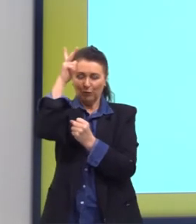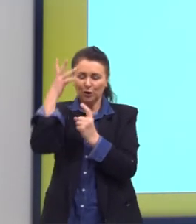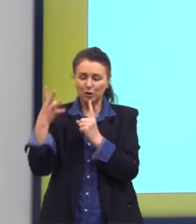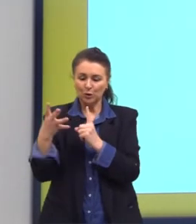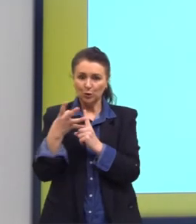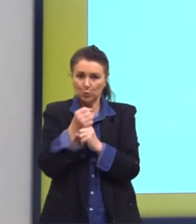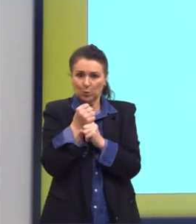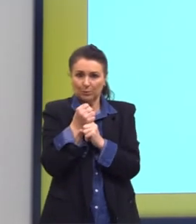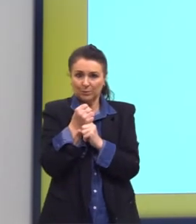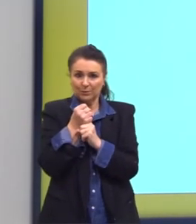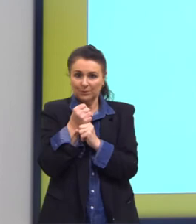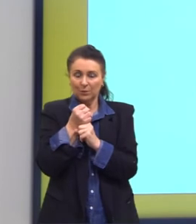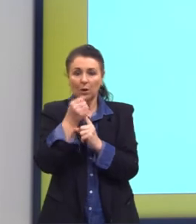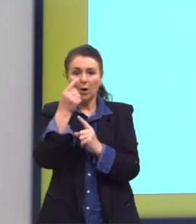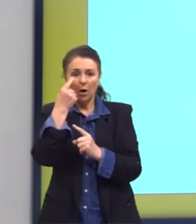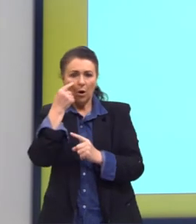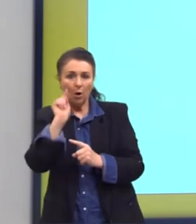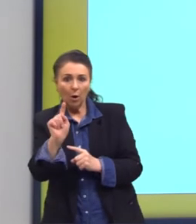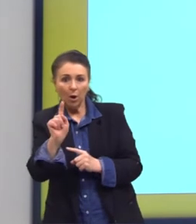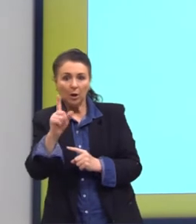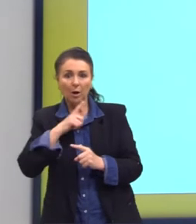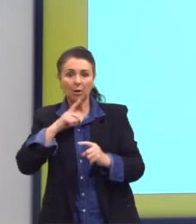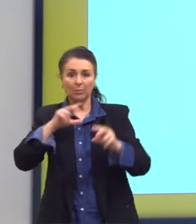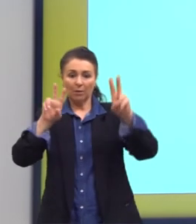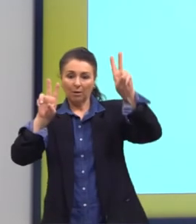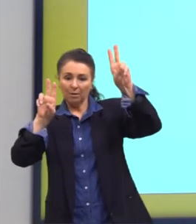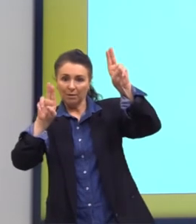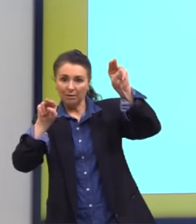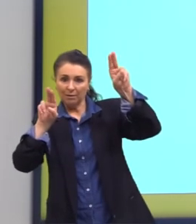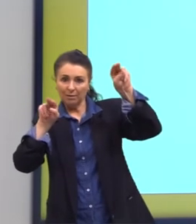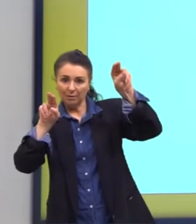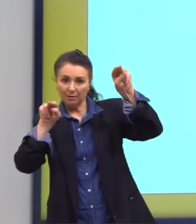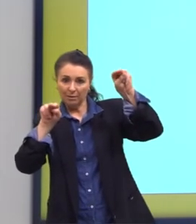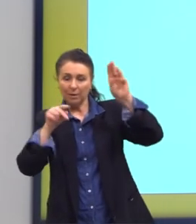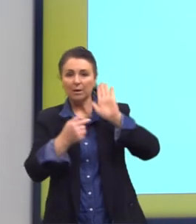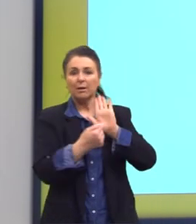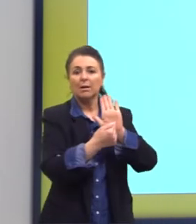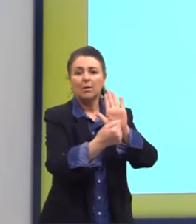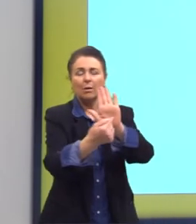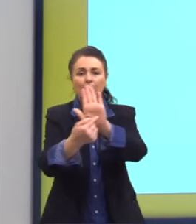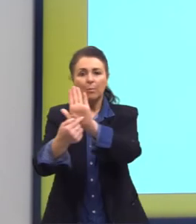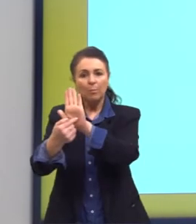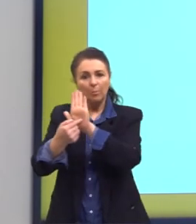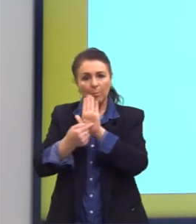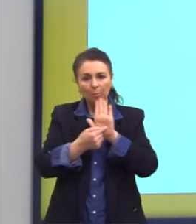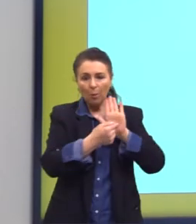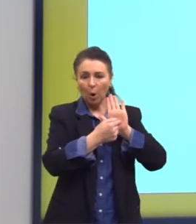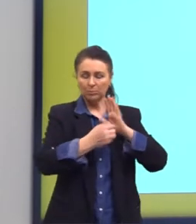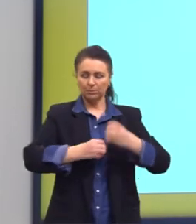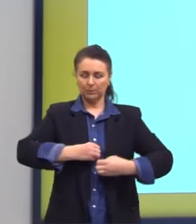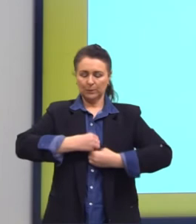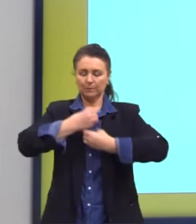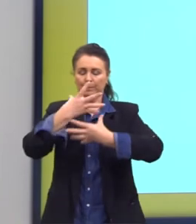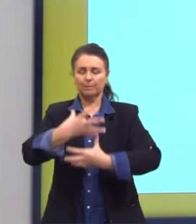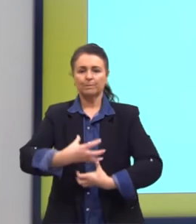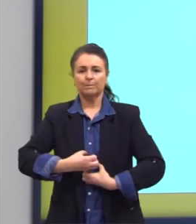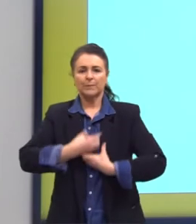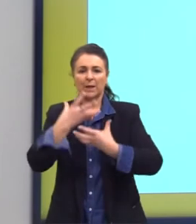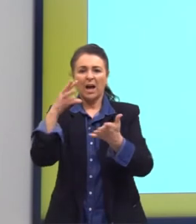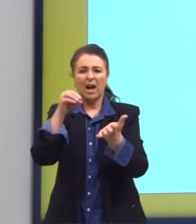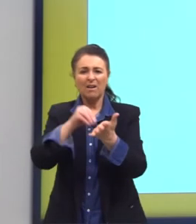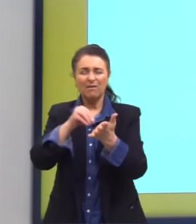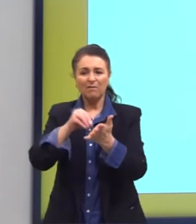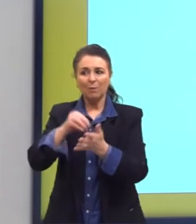Olha como nós temos esse excerto aqui, mostrando a questão da luxúria, da questão irracional,